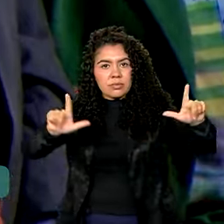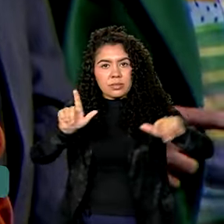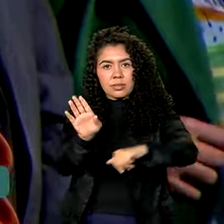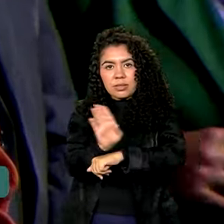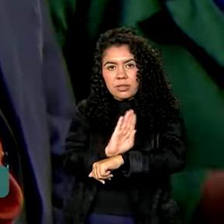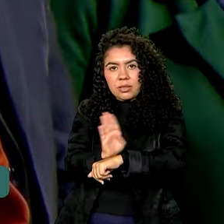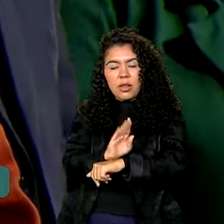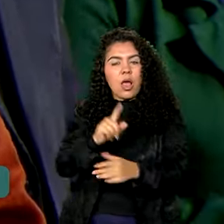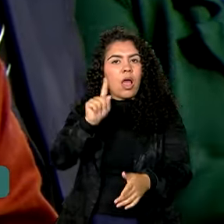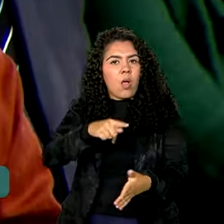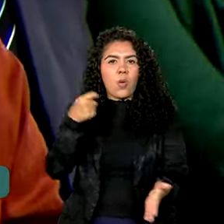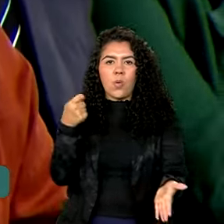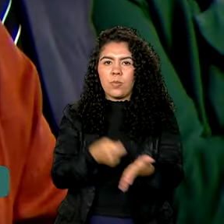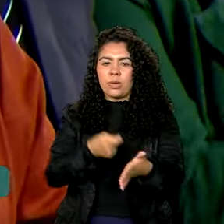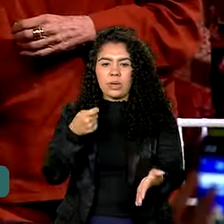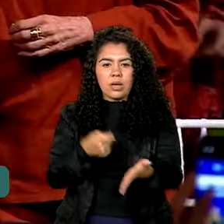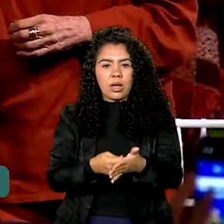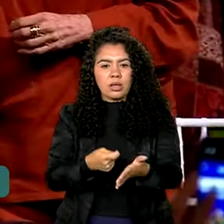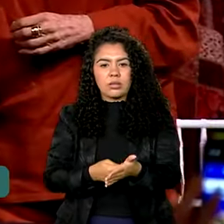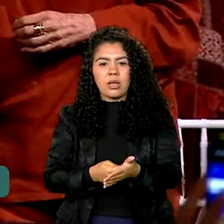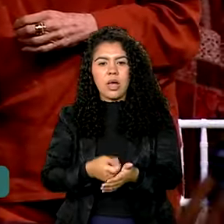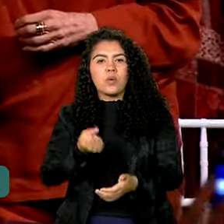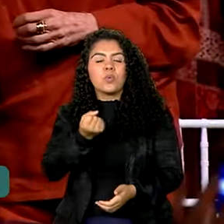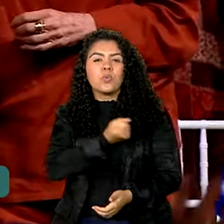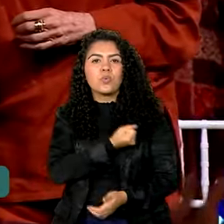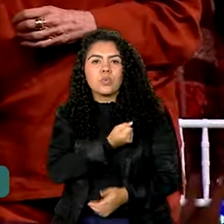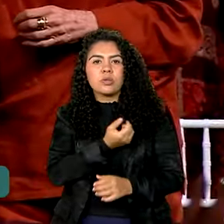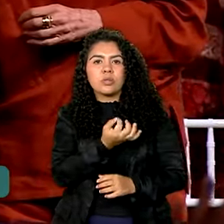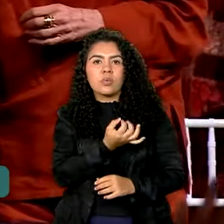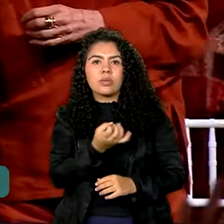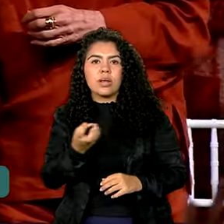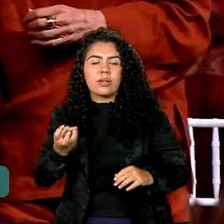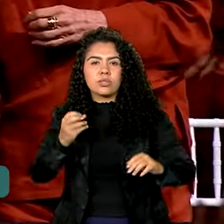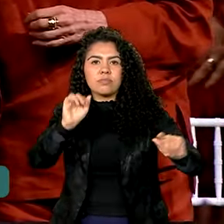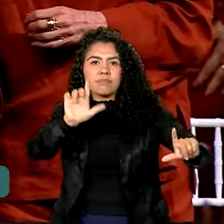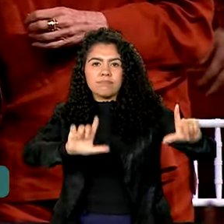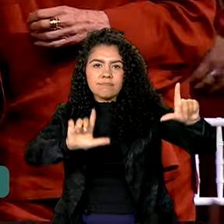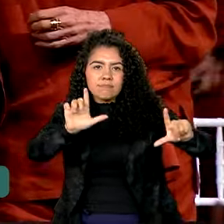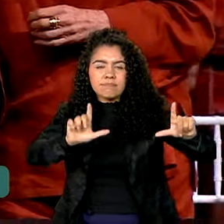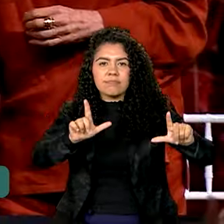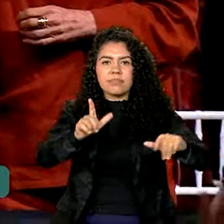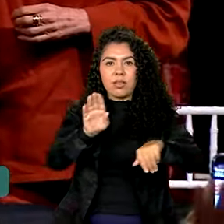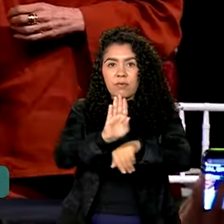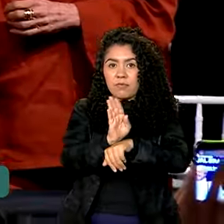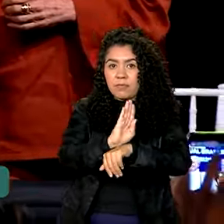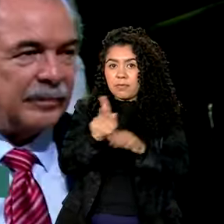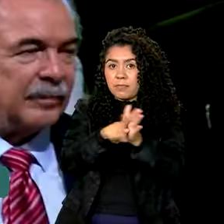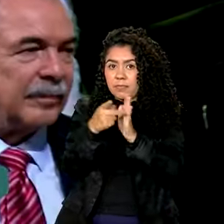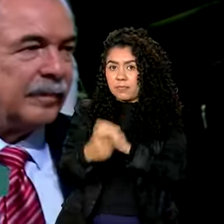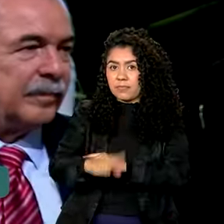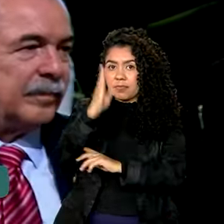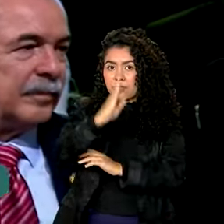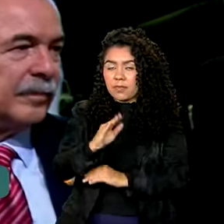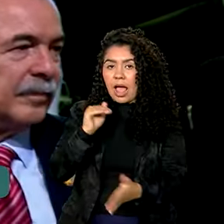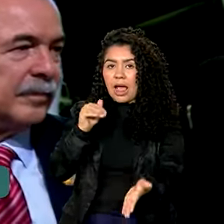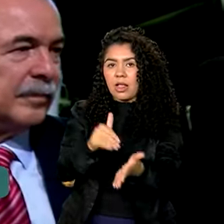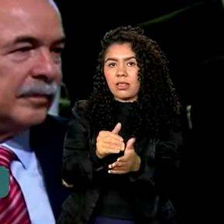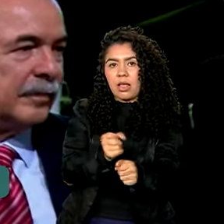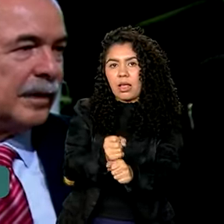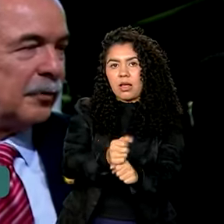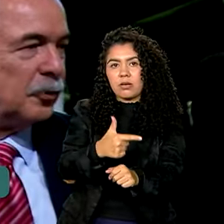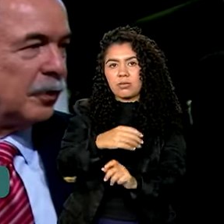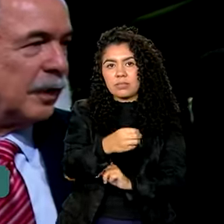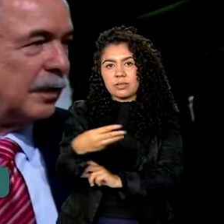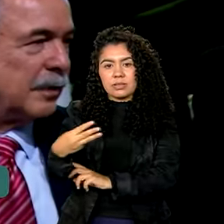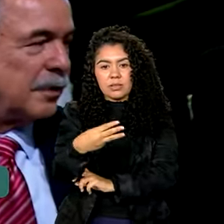obrigatório o número mínimo de sessões de obras brasileiras nas telas até 2033. A gente vai